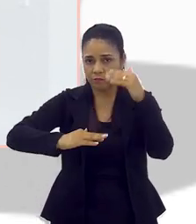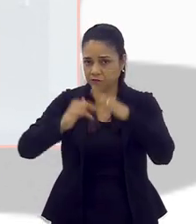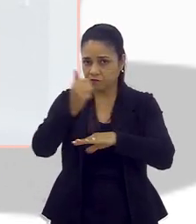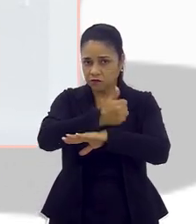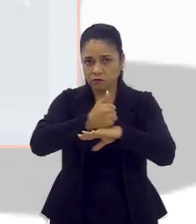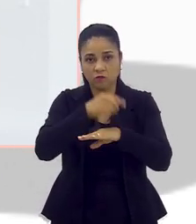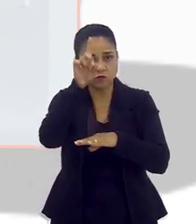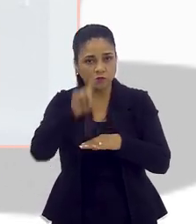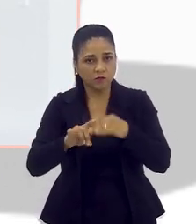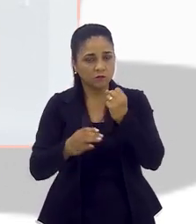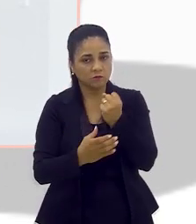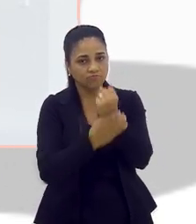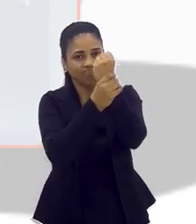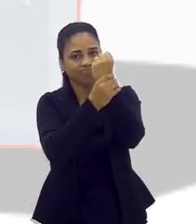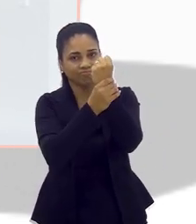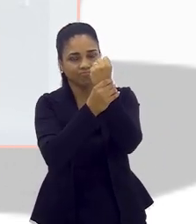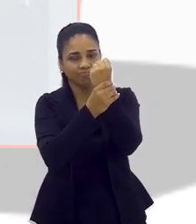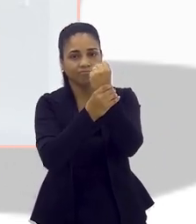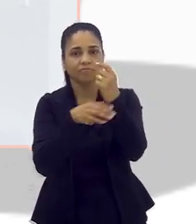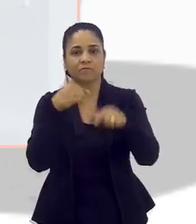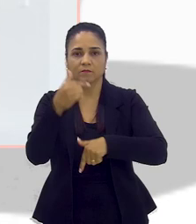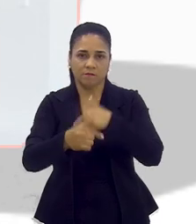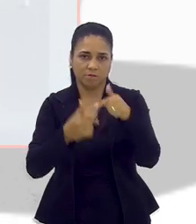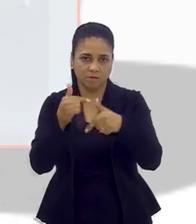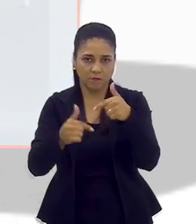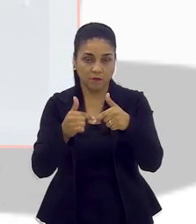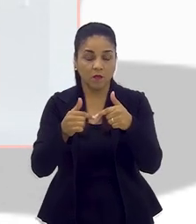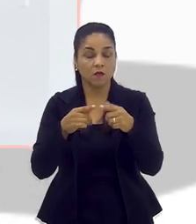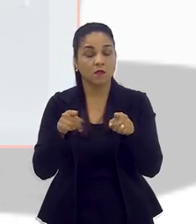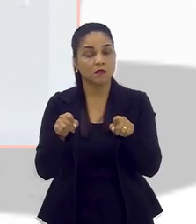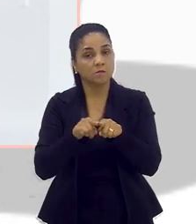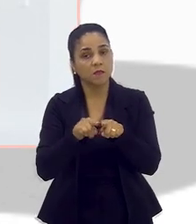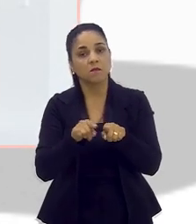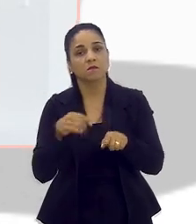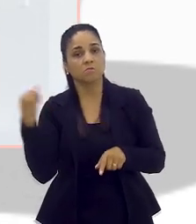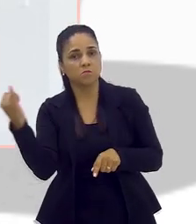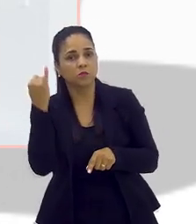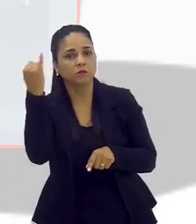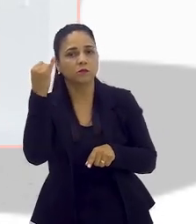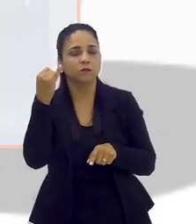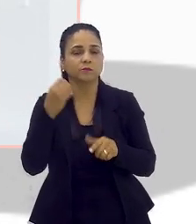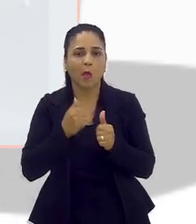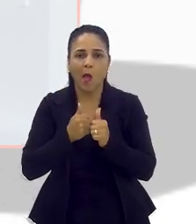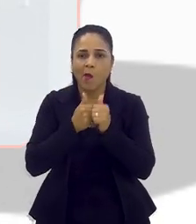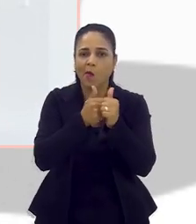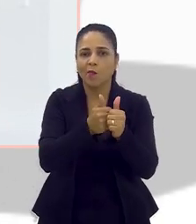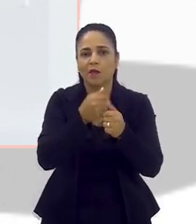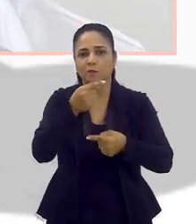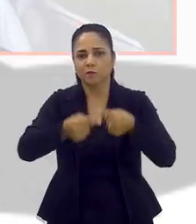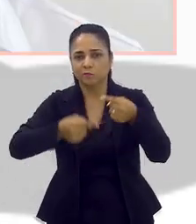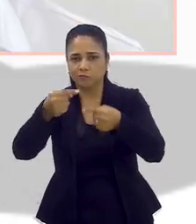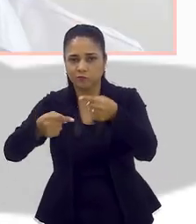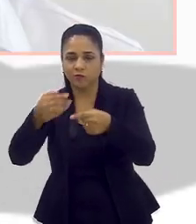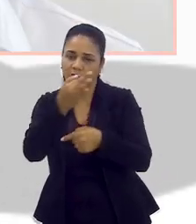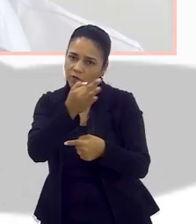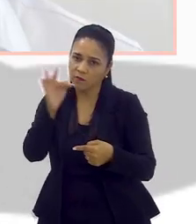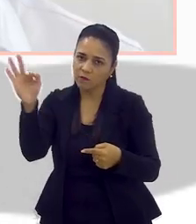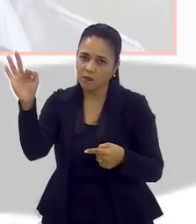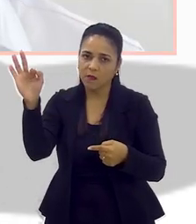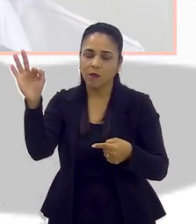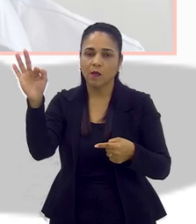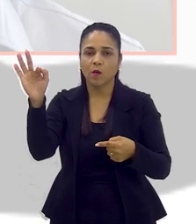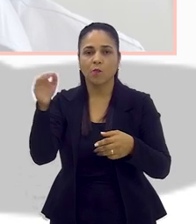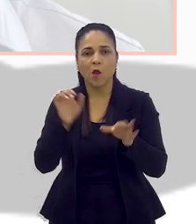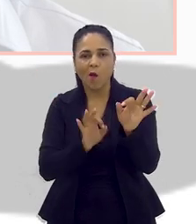por garantia de direitos trabalhistas. É importante também o acompanhamento dessa discussão a